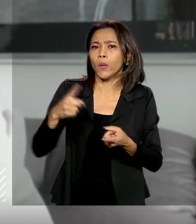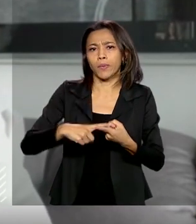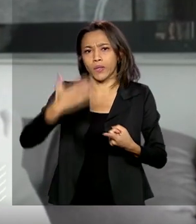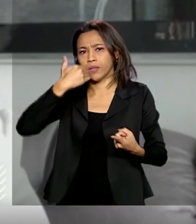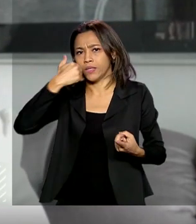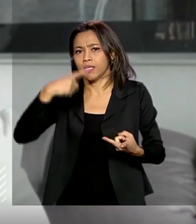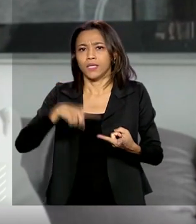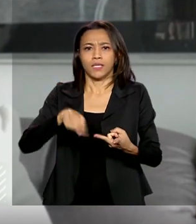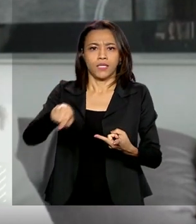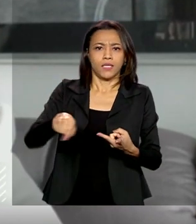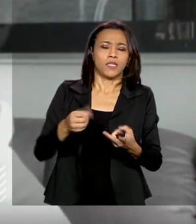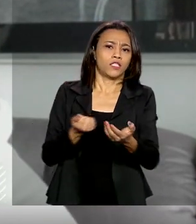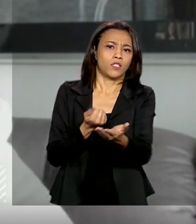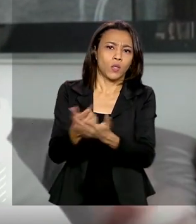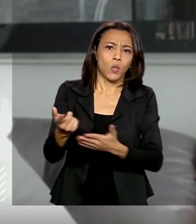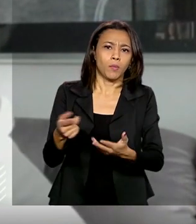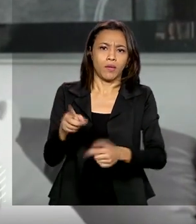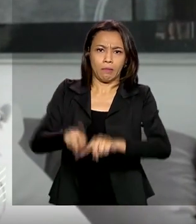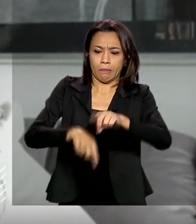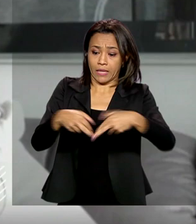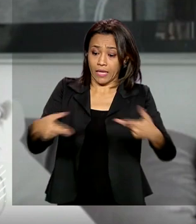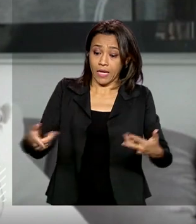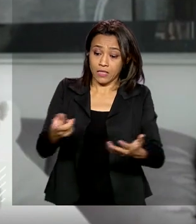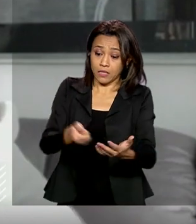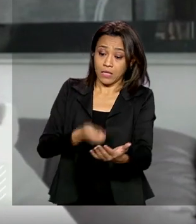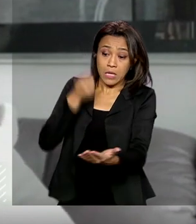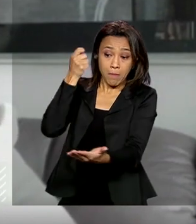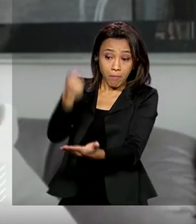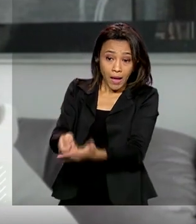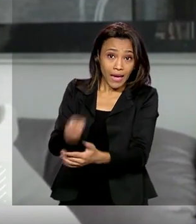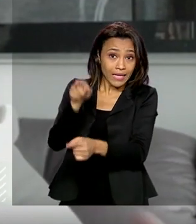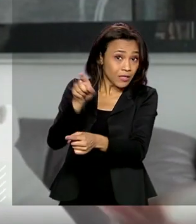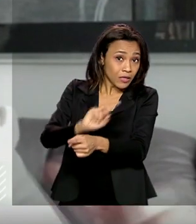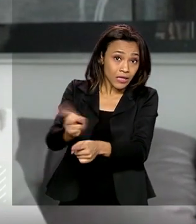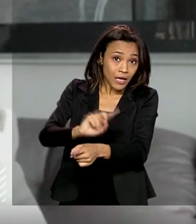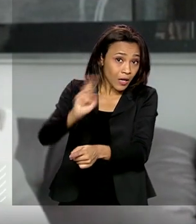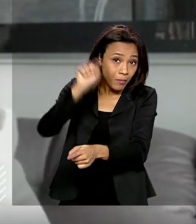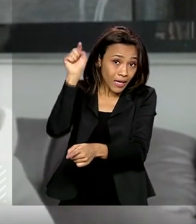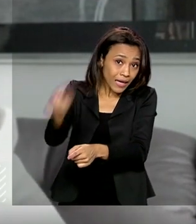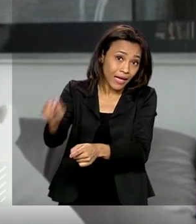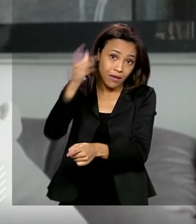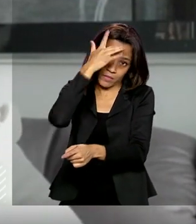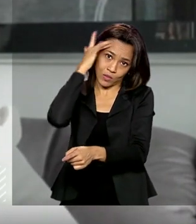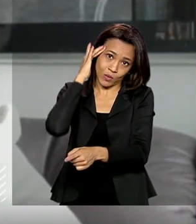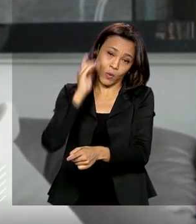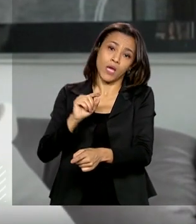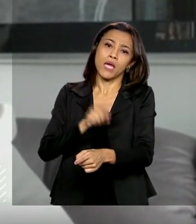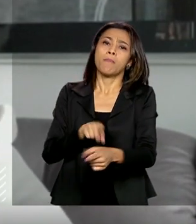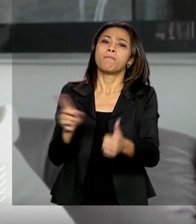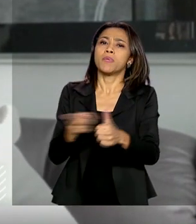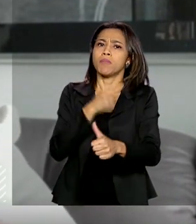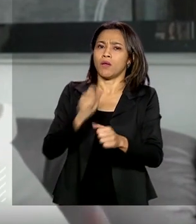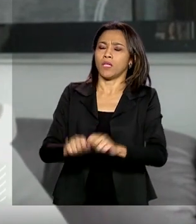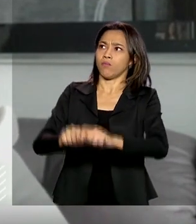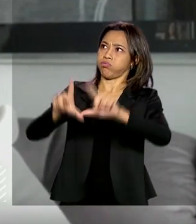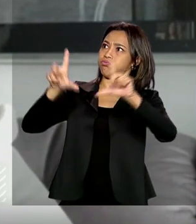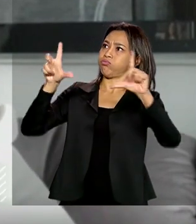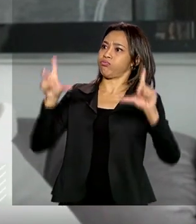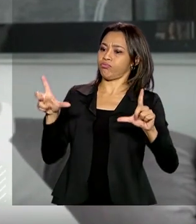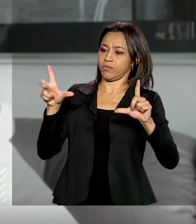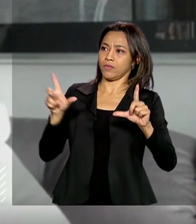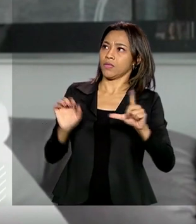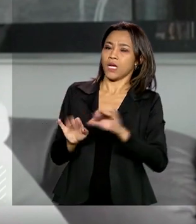compra uma mercadoria, e paga não para aquela pessoa, para aquele empresário de quem a gente comprou, mas você vai lá, entra num site grande e compra uma